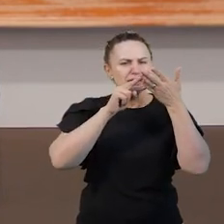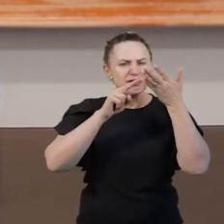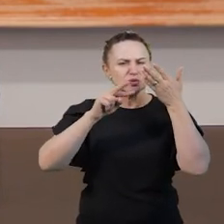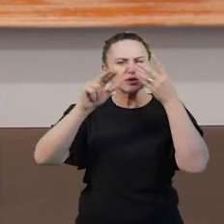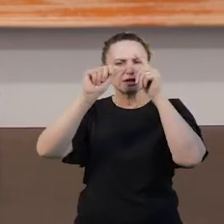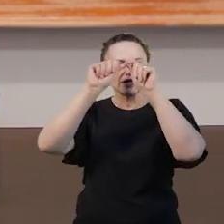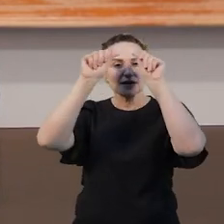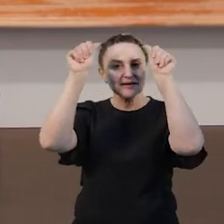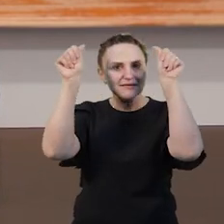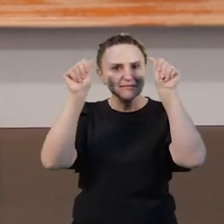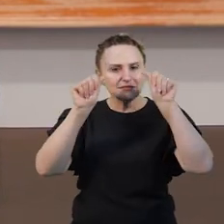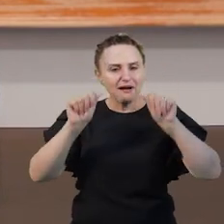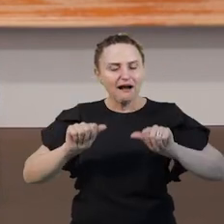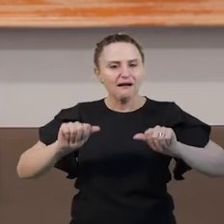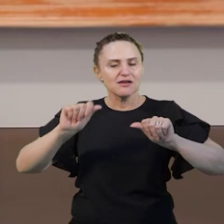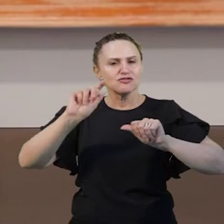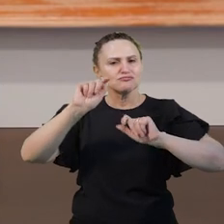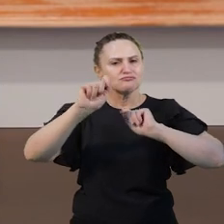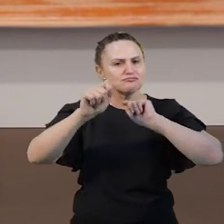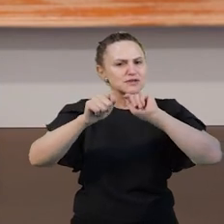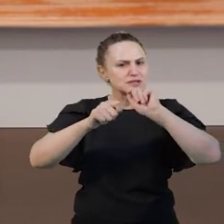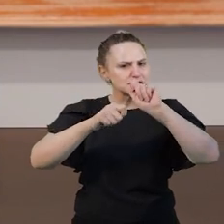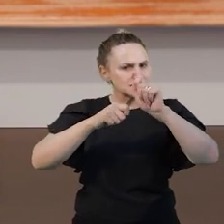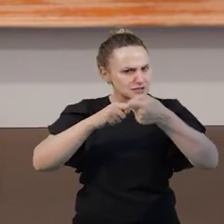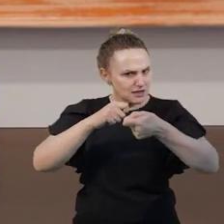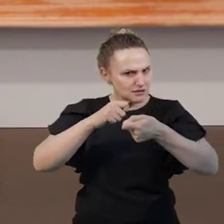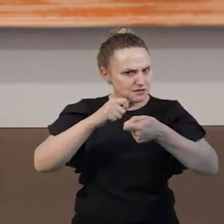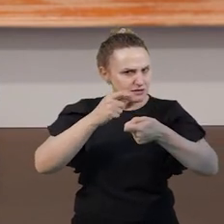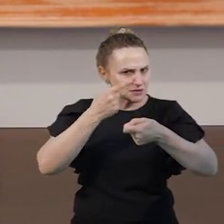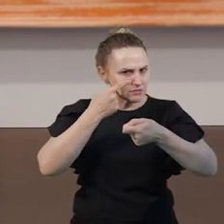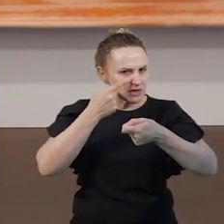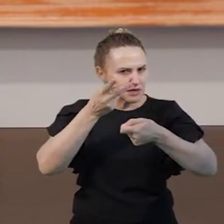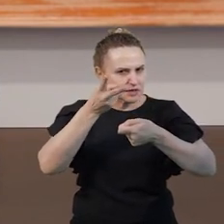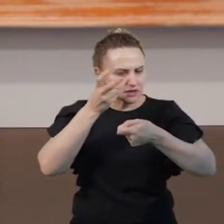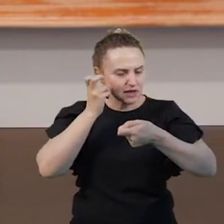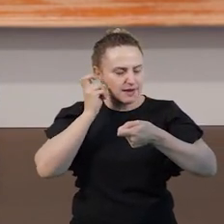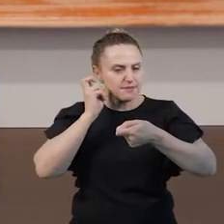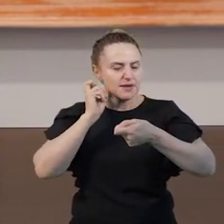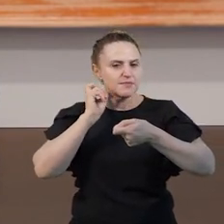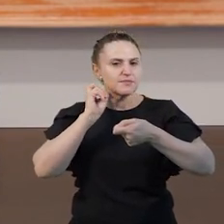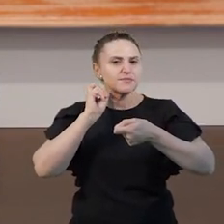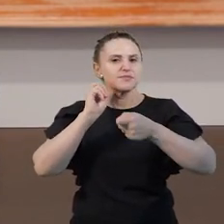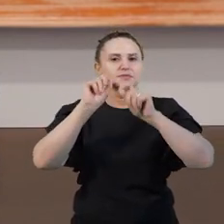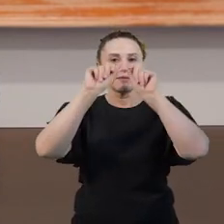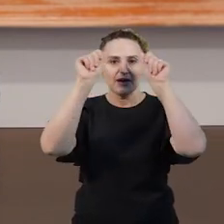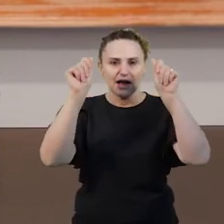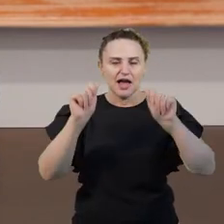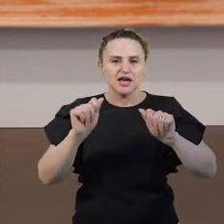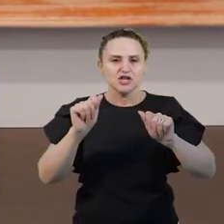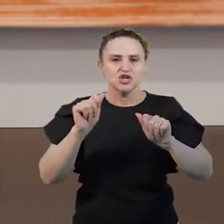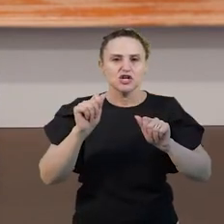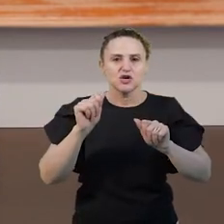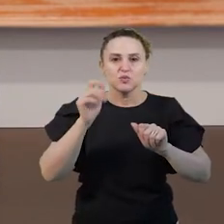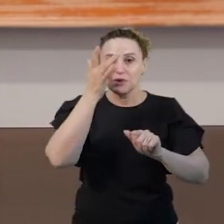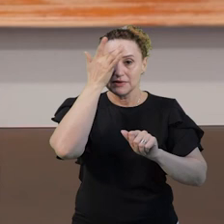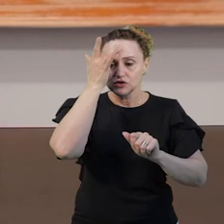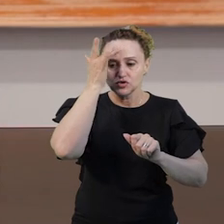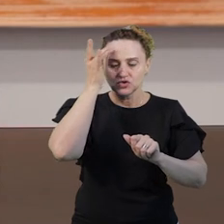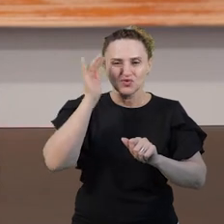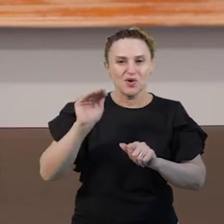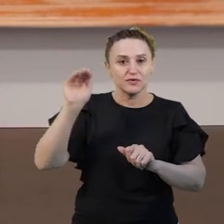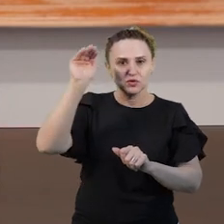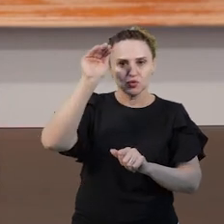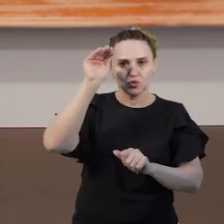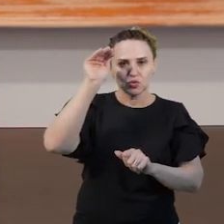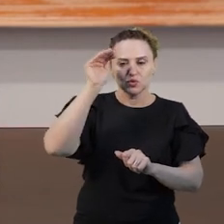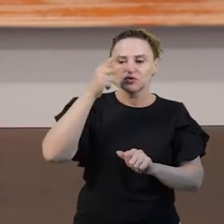imagens e de símbolos, como nós podemos observar nesta imagem aqui, de um adulto contando uma história para uma